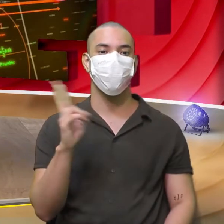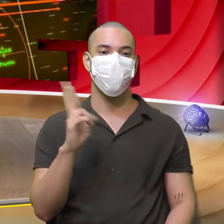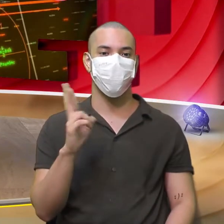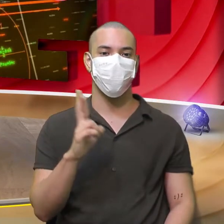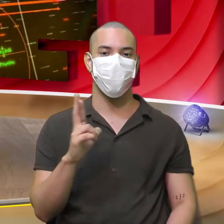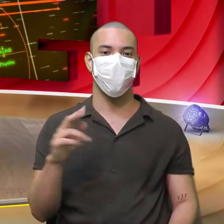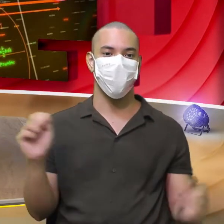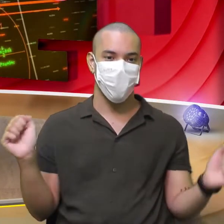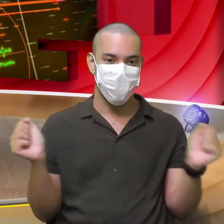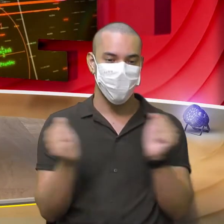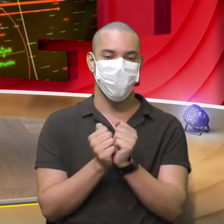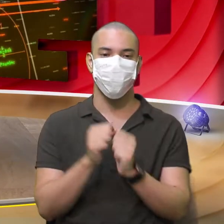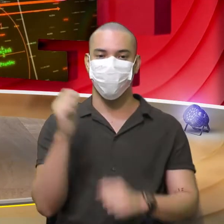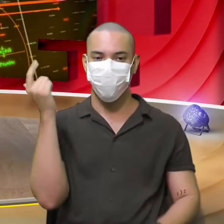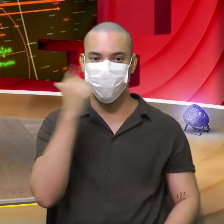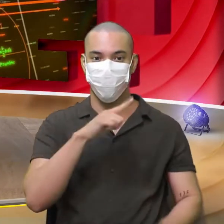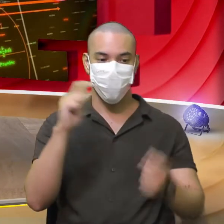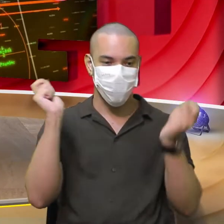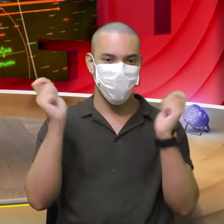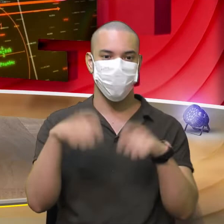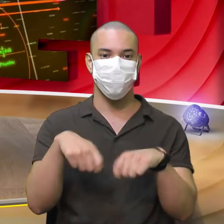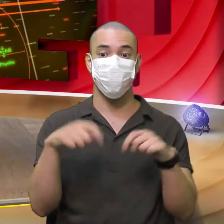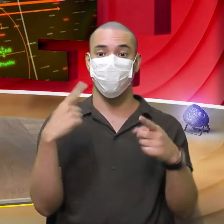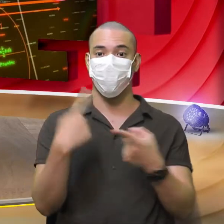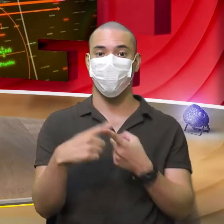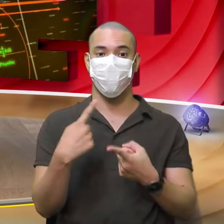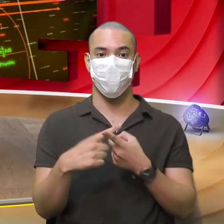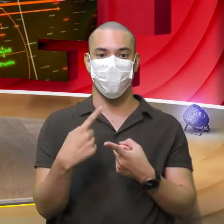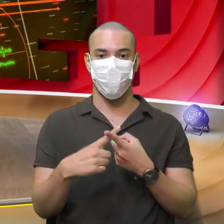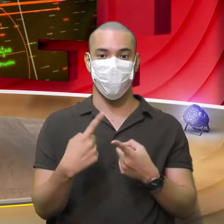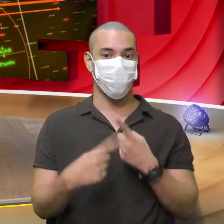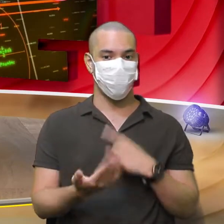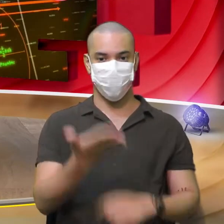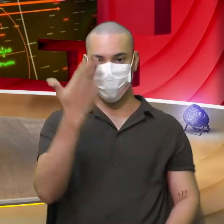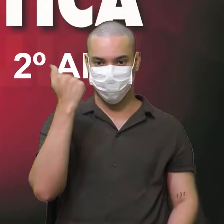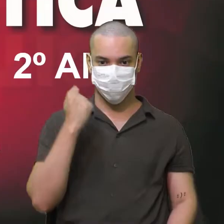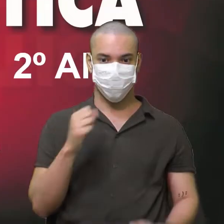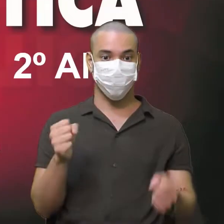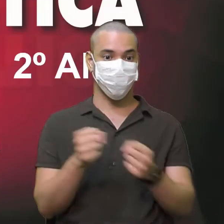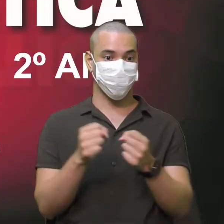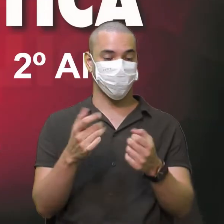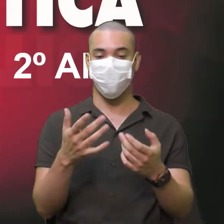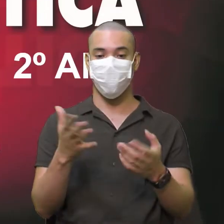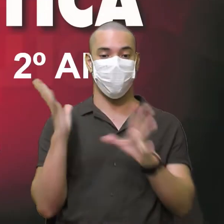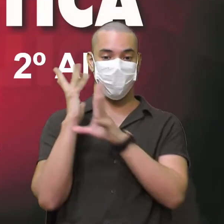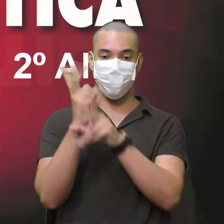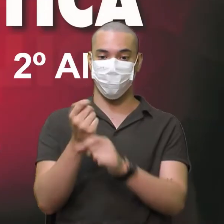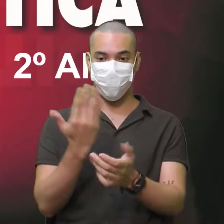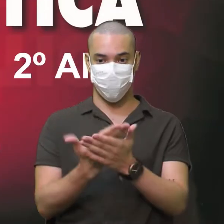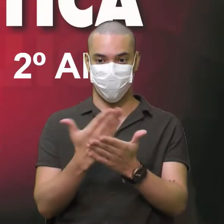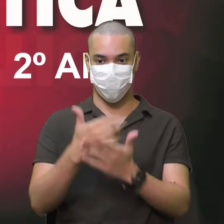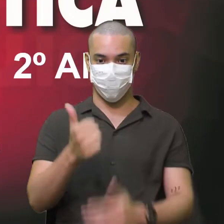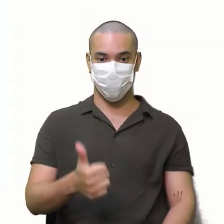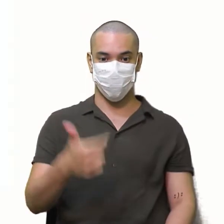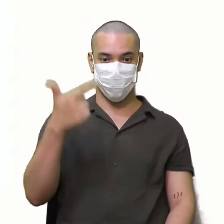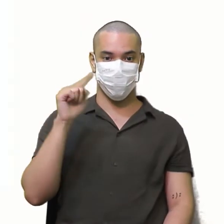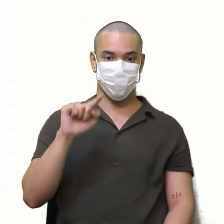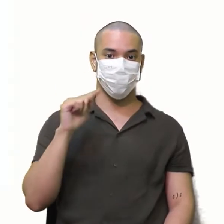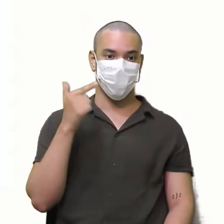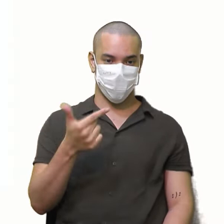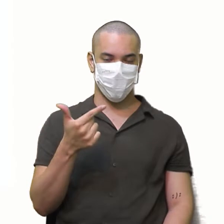gaiteiro Abraço para o gaiteiro Vamos à revisão da aula de número 12 Olha lá 12